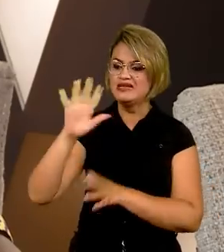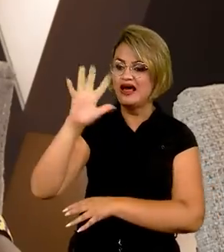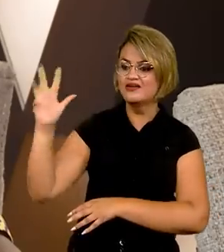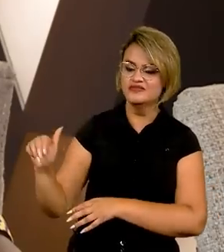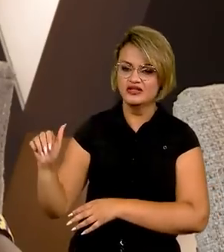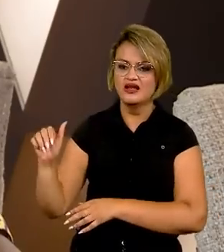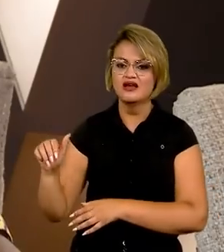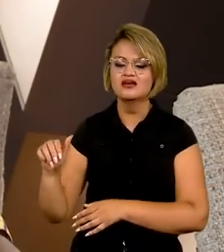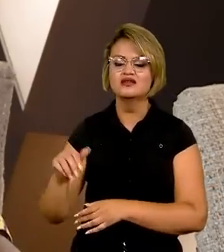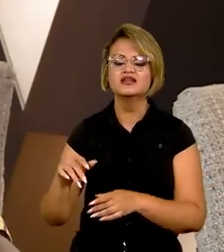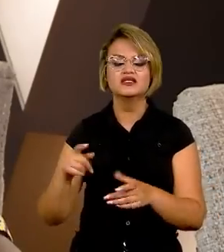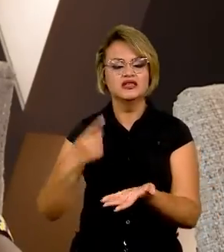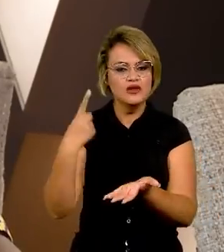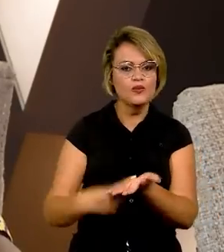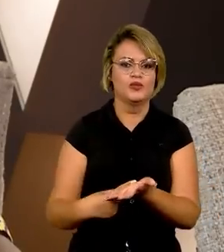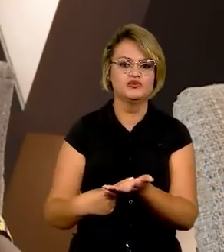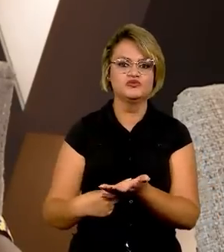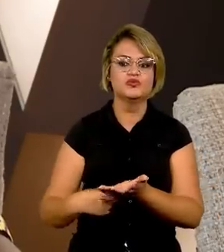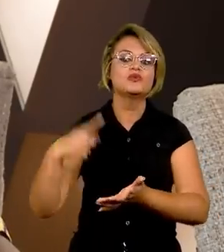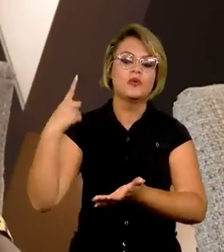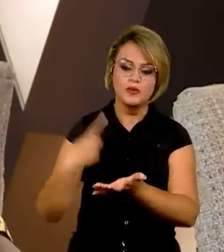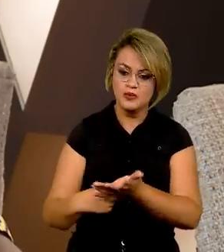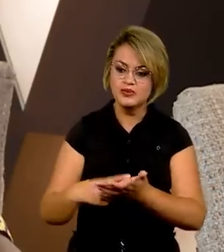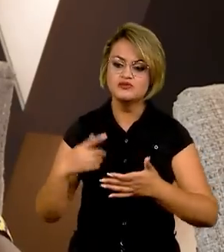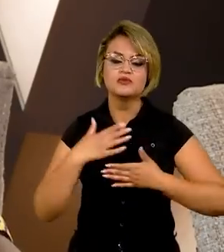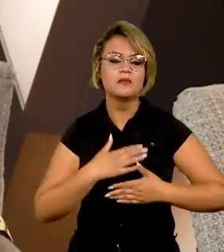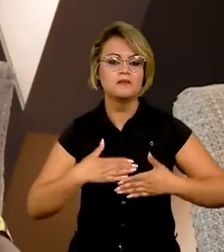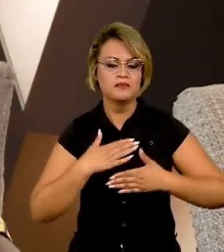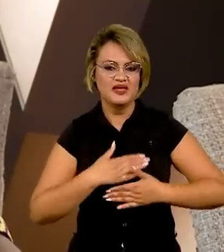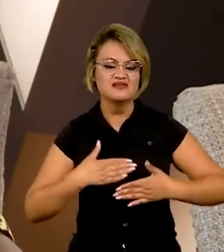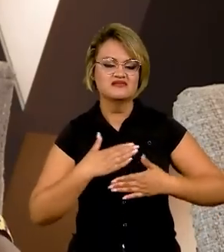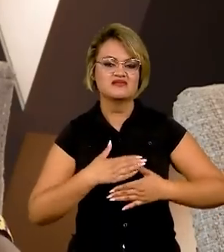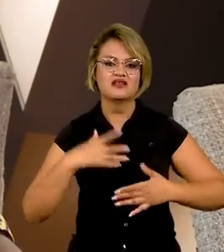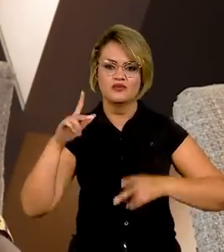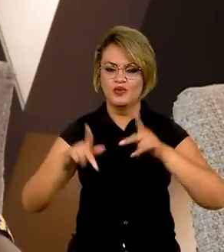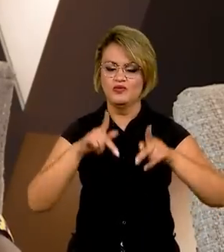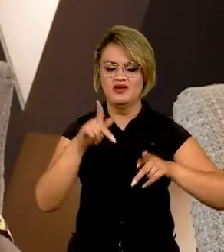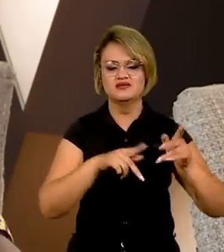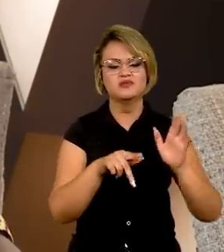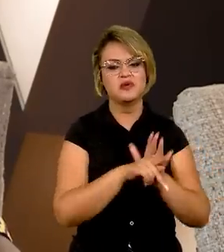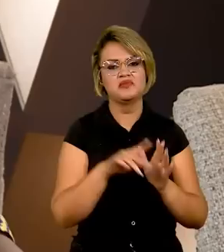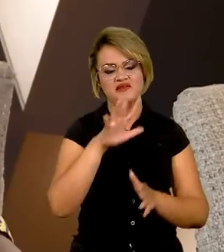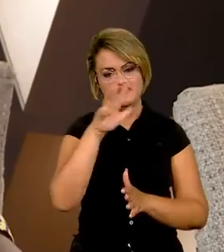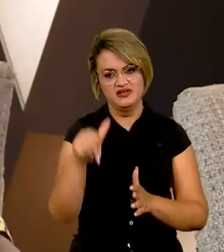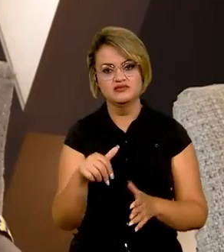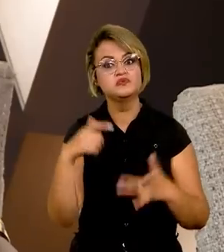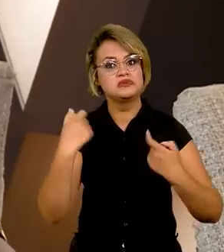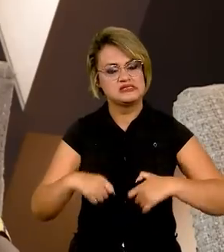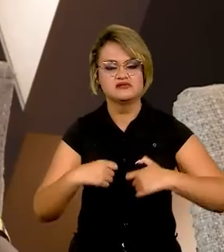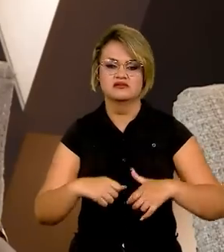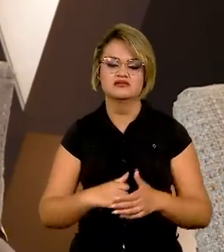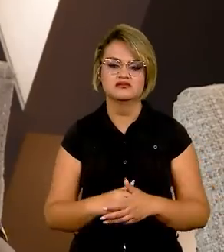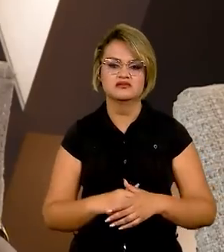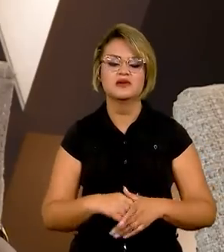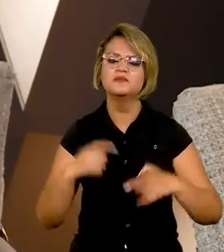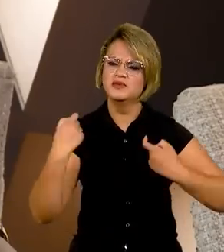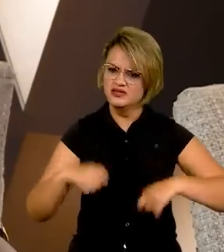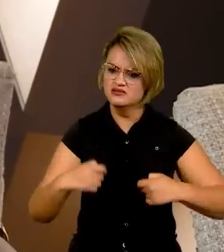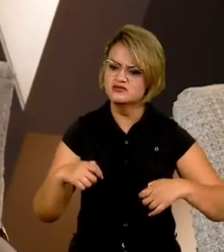que façam um compromisso com o bem-estar dos povos africanos. Isto é necessário. Nós precisamos